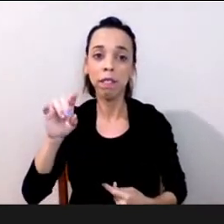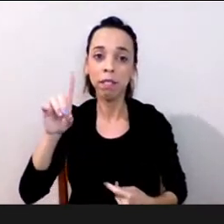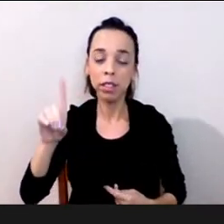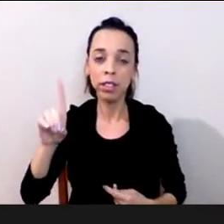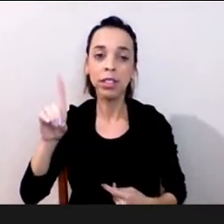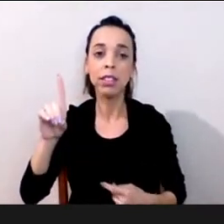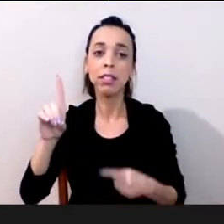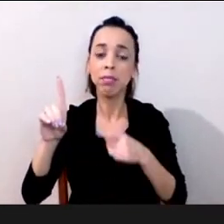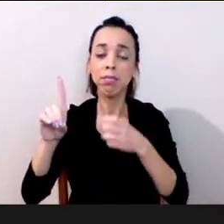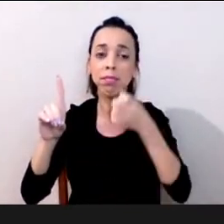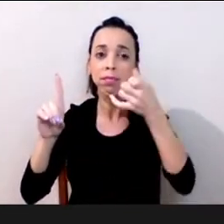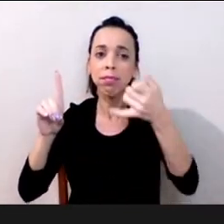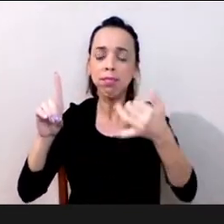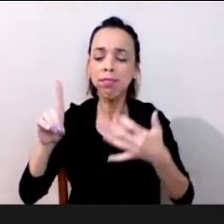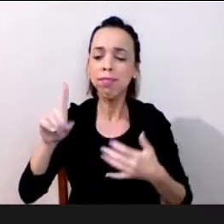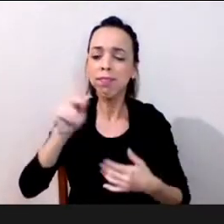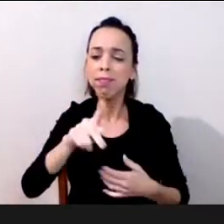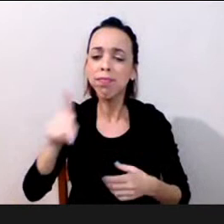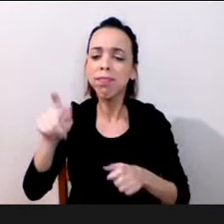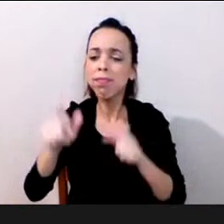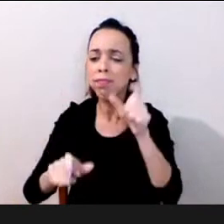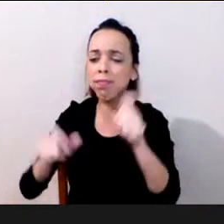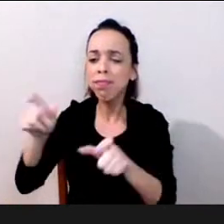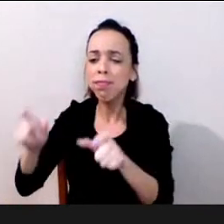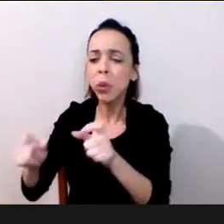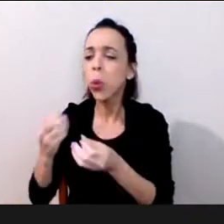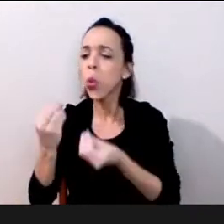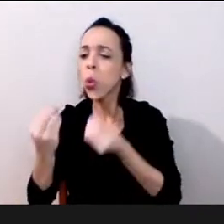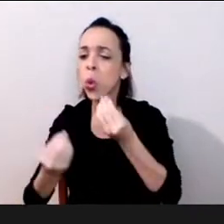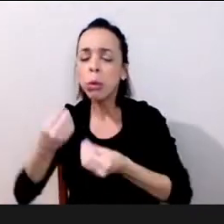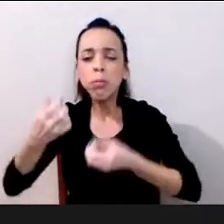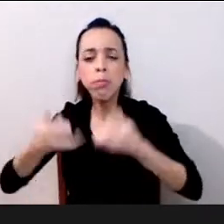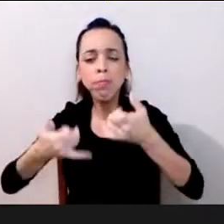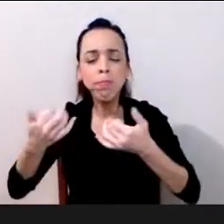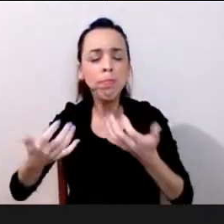docentes dessa forma a Tânia a Simona